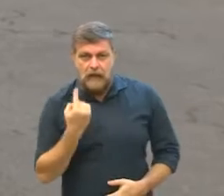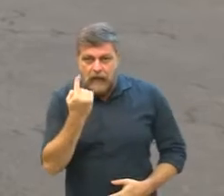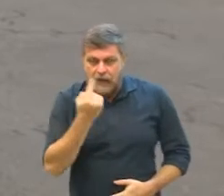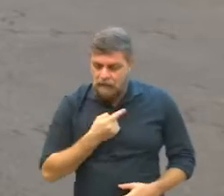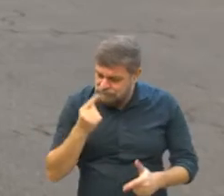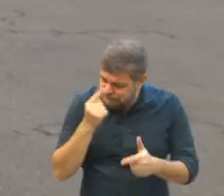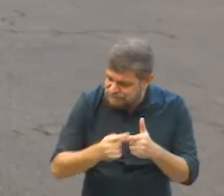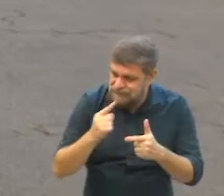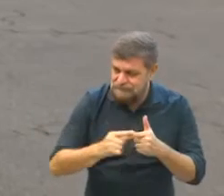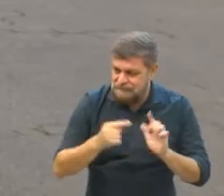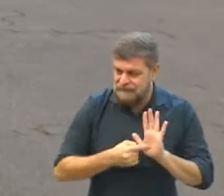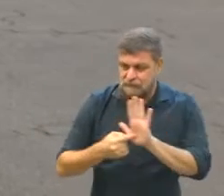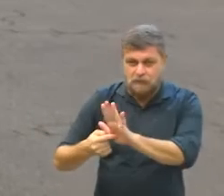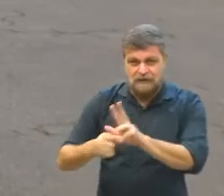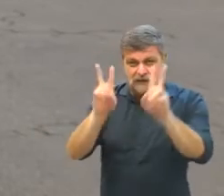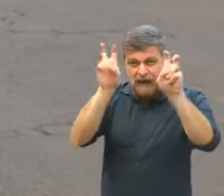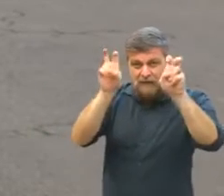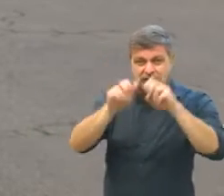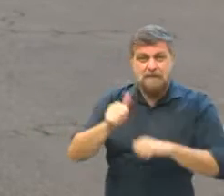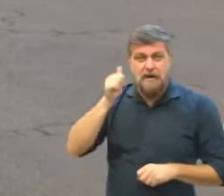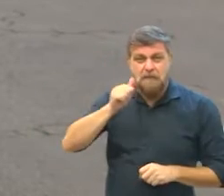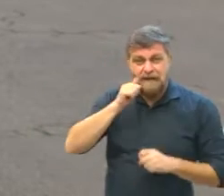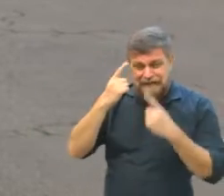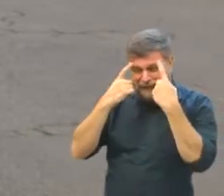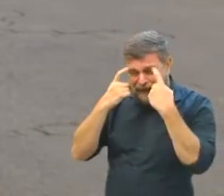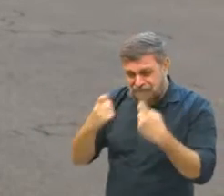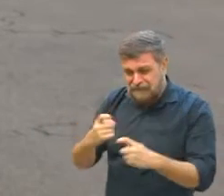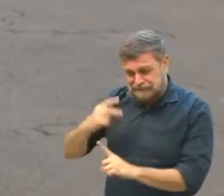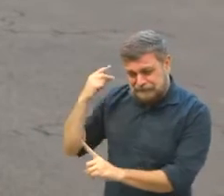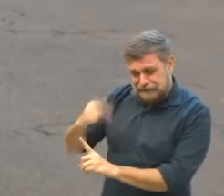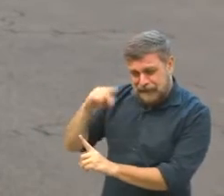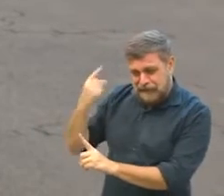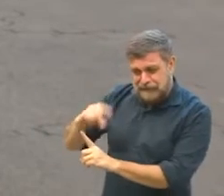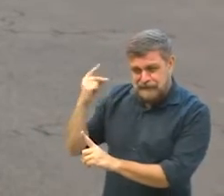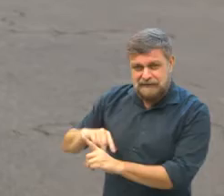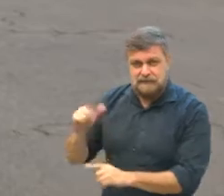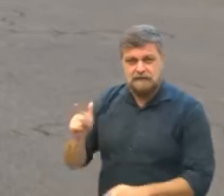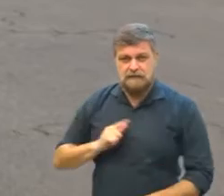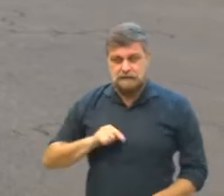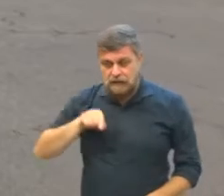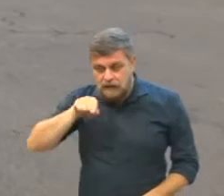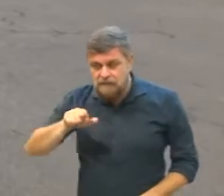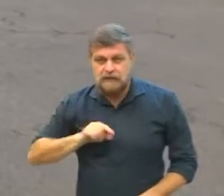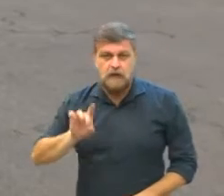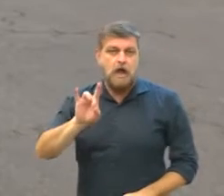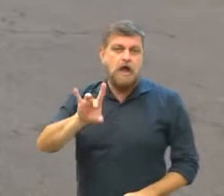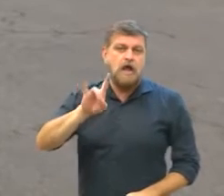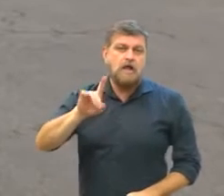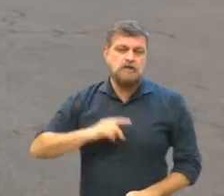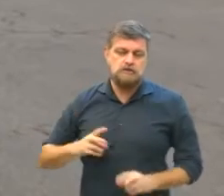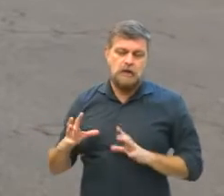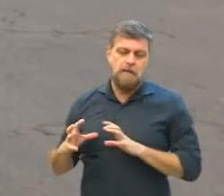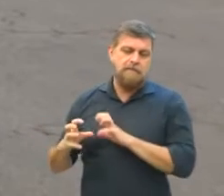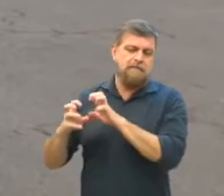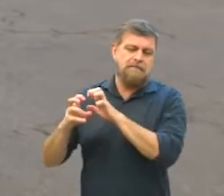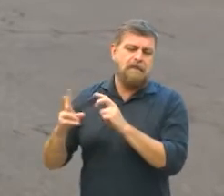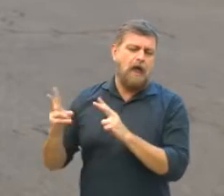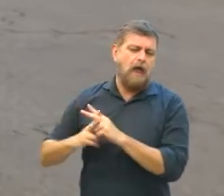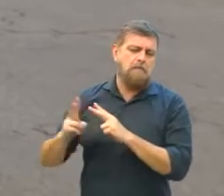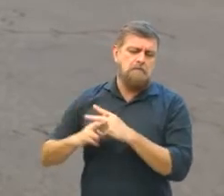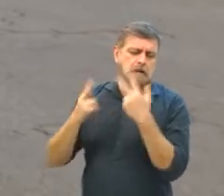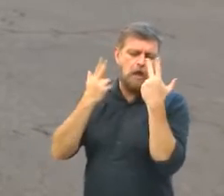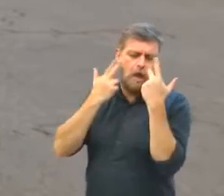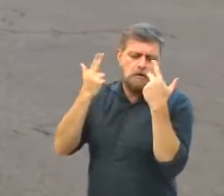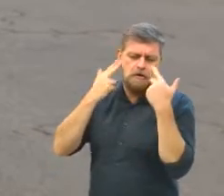é apenas uma ponta do iceberg quando o assunto é violência doméstica, tratada em muitos casos como apenas conflitos